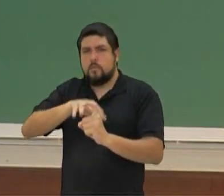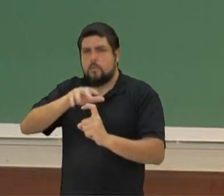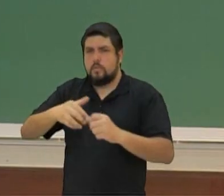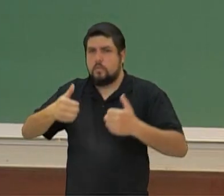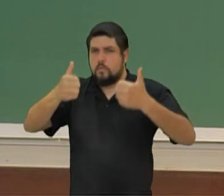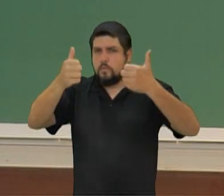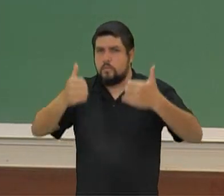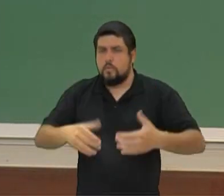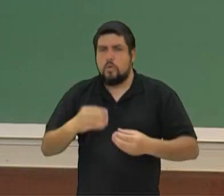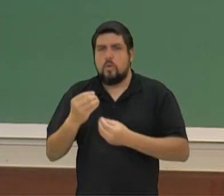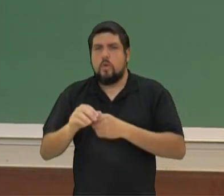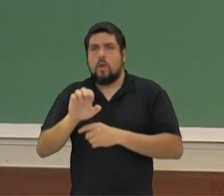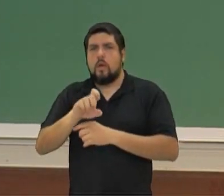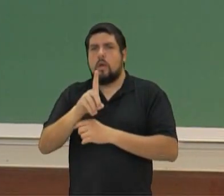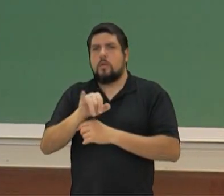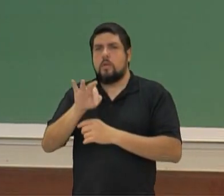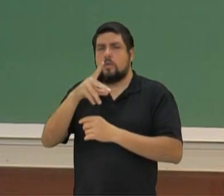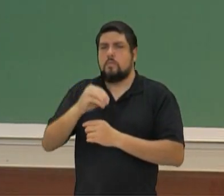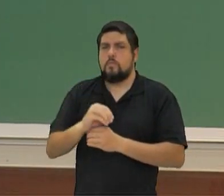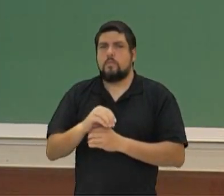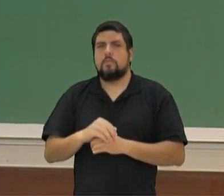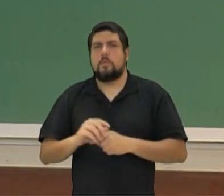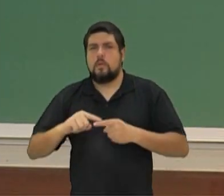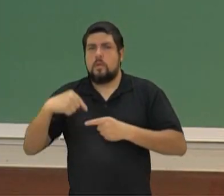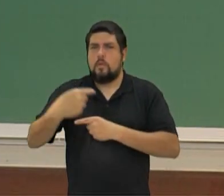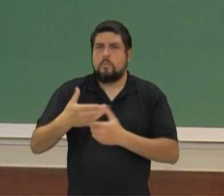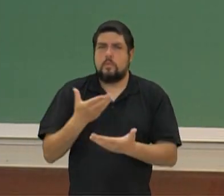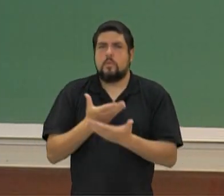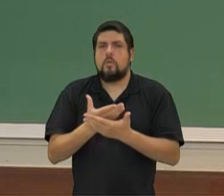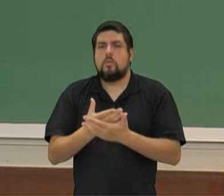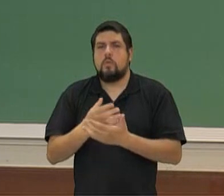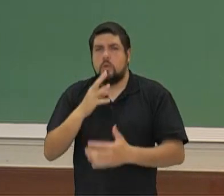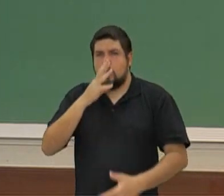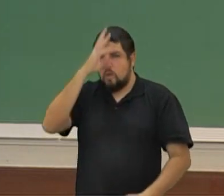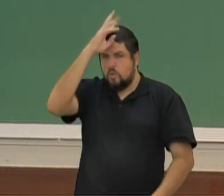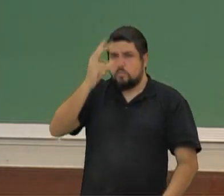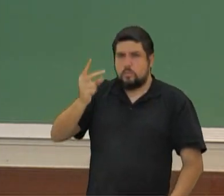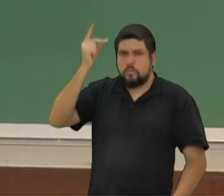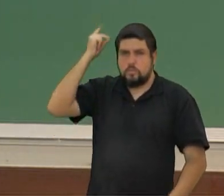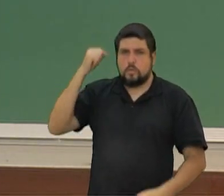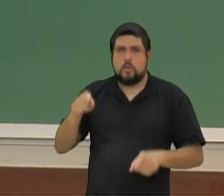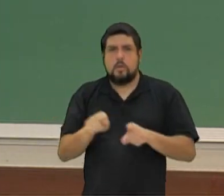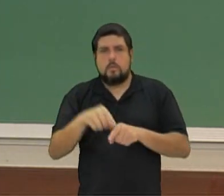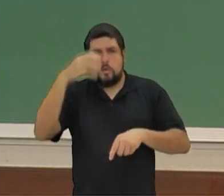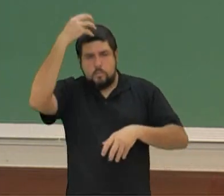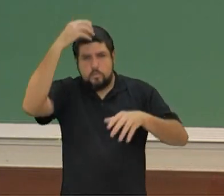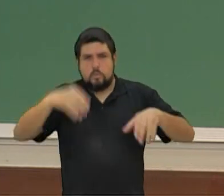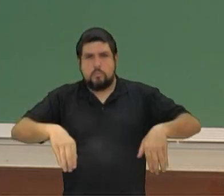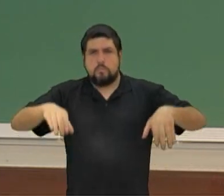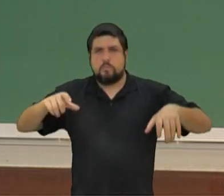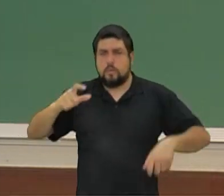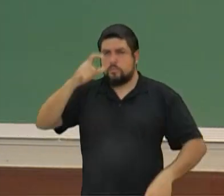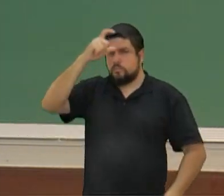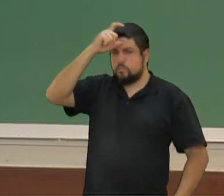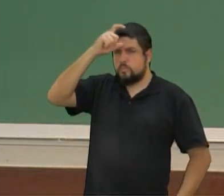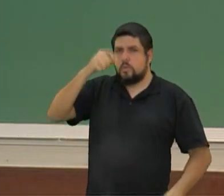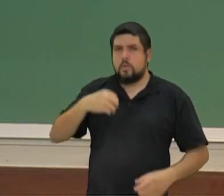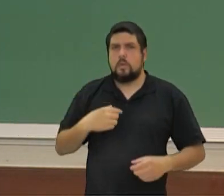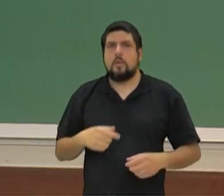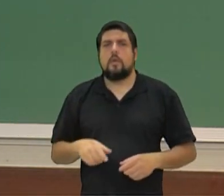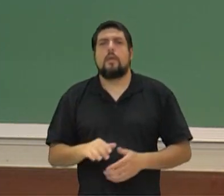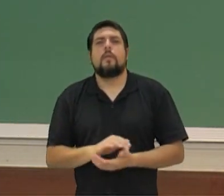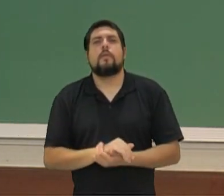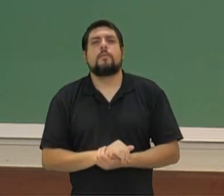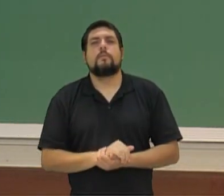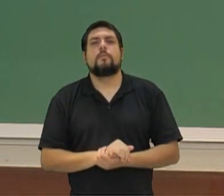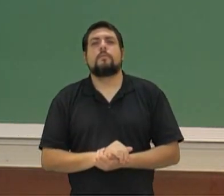complexo de Édipo. Próxima aula, não percam, Roma Antiga, Monarquia, República e Império, Filé do Mignon, como diz o